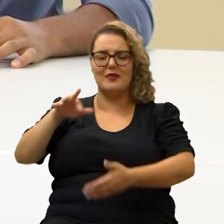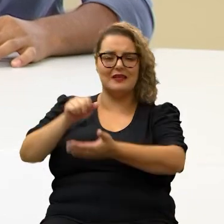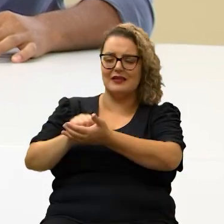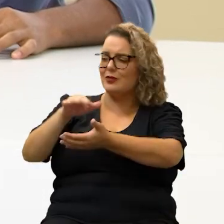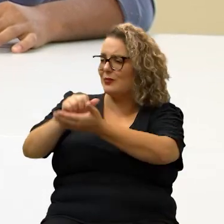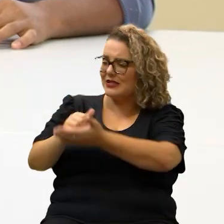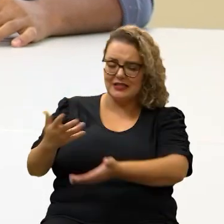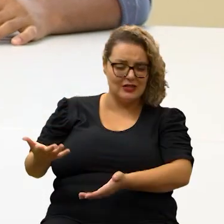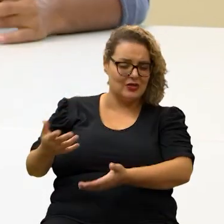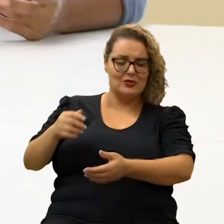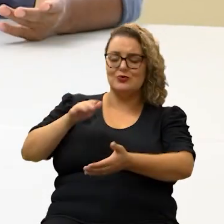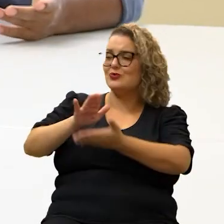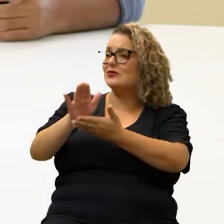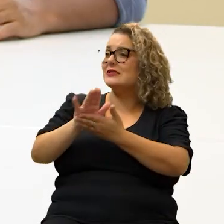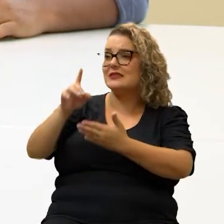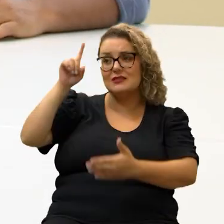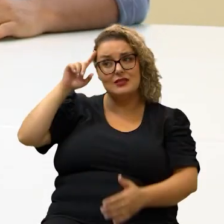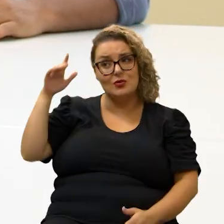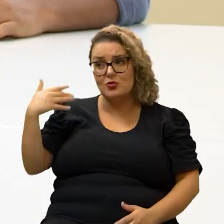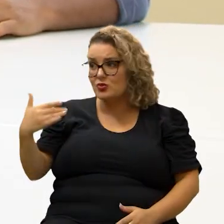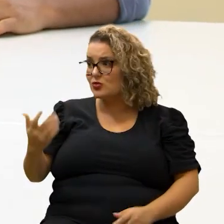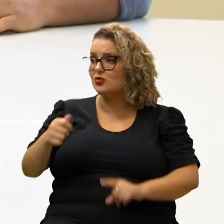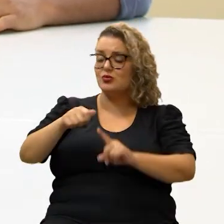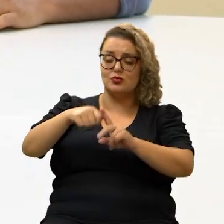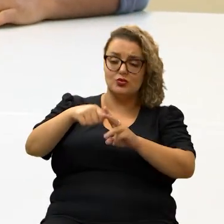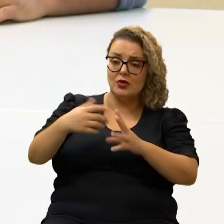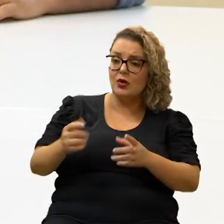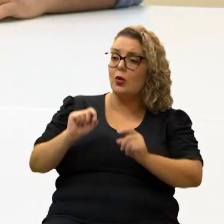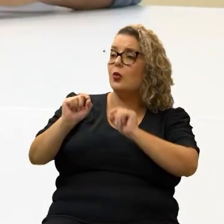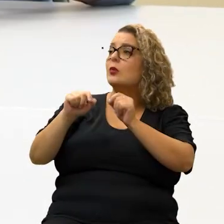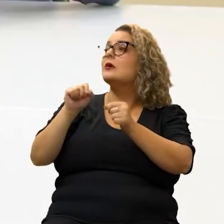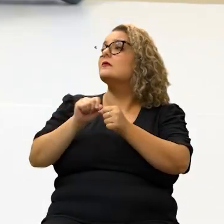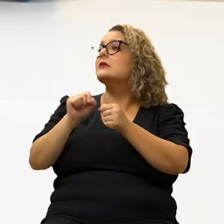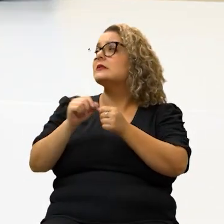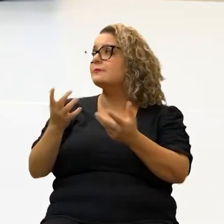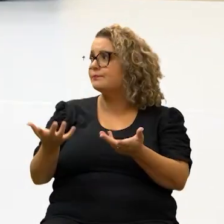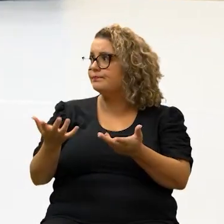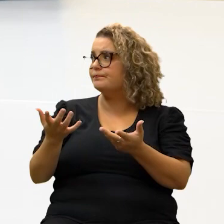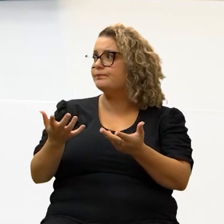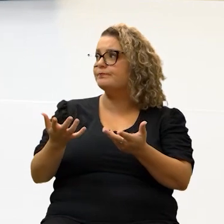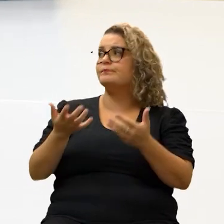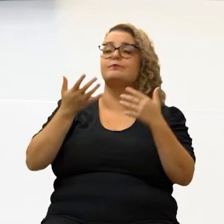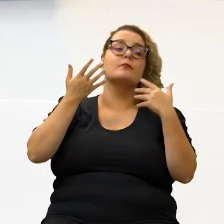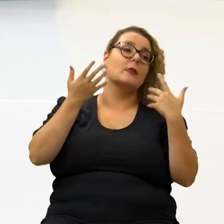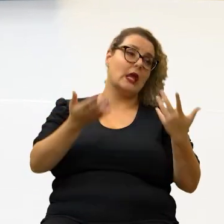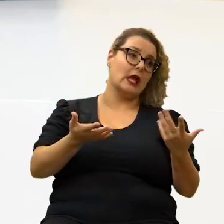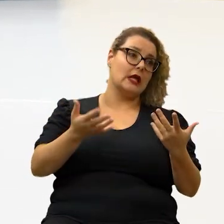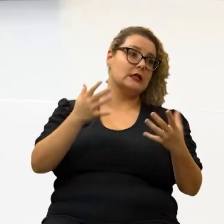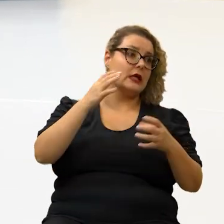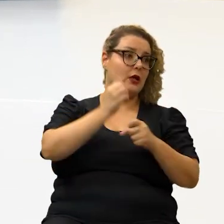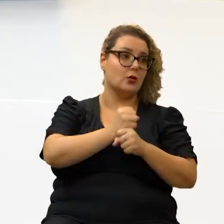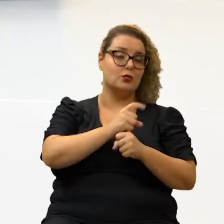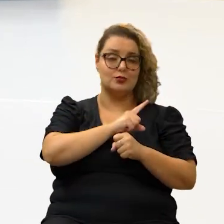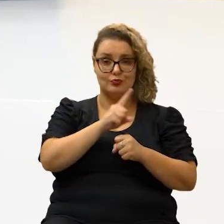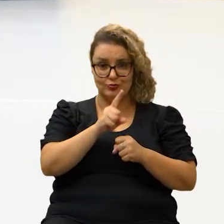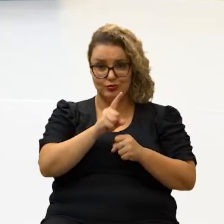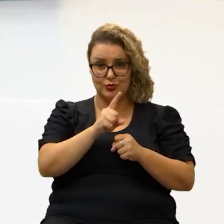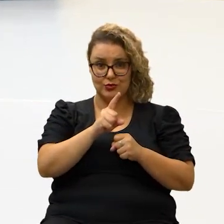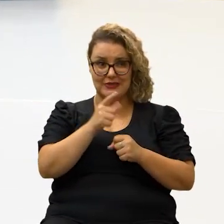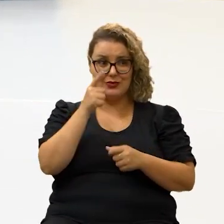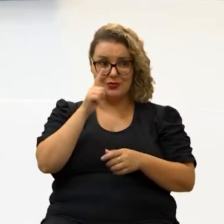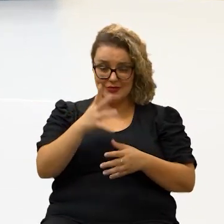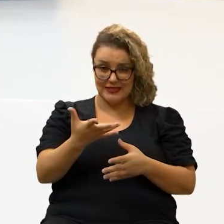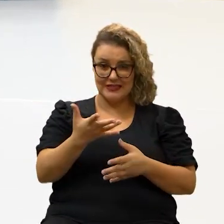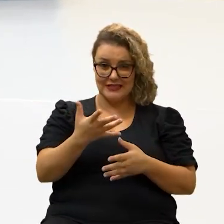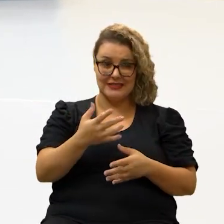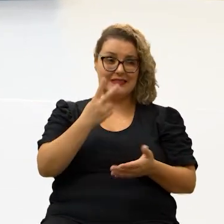disso matrícula daquilo os gastos fixos que se tem todos os meses o fazer? no caso da conta não fechar primeira